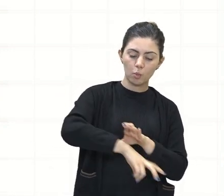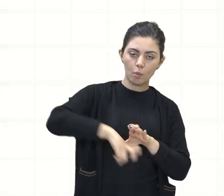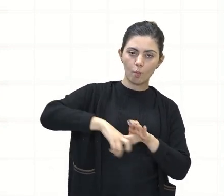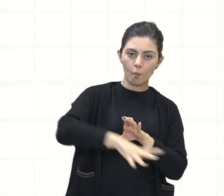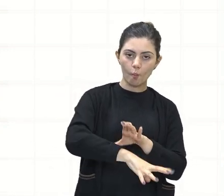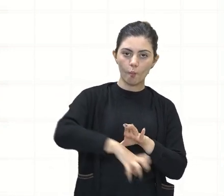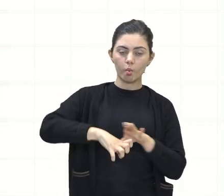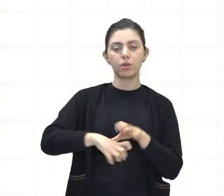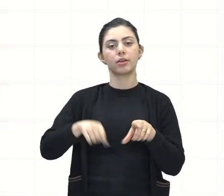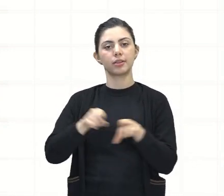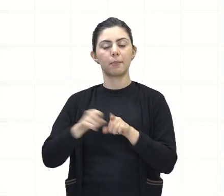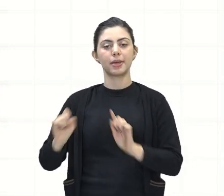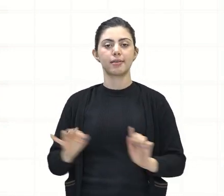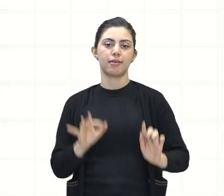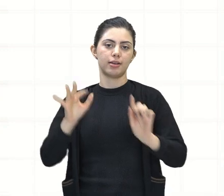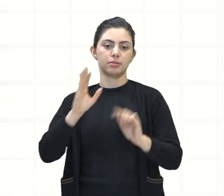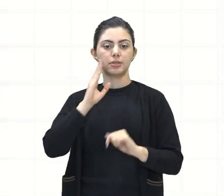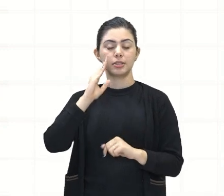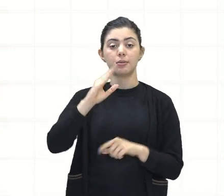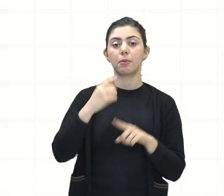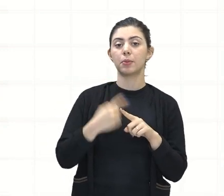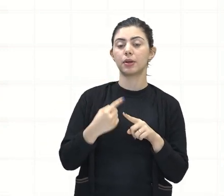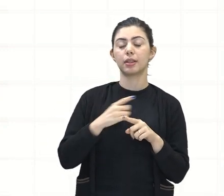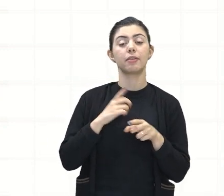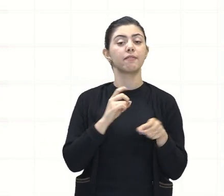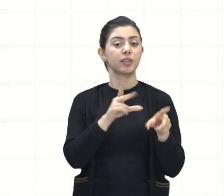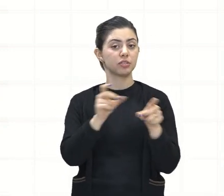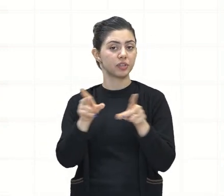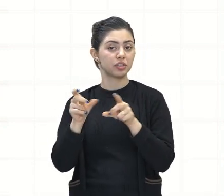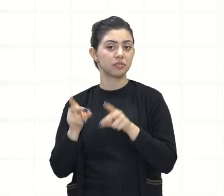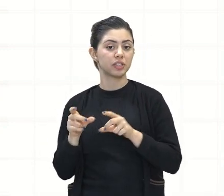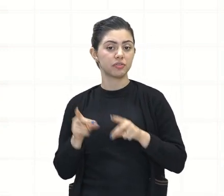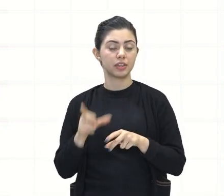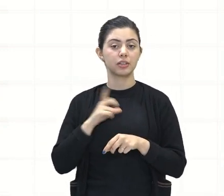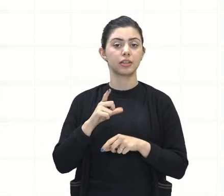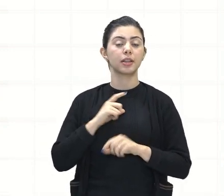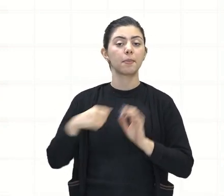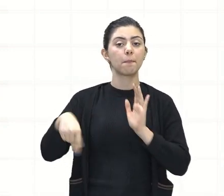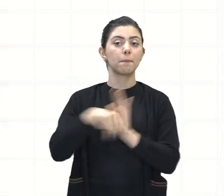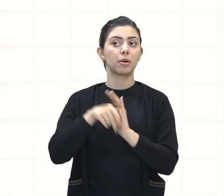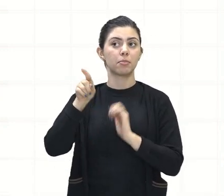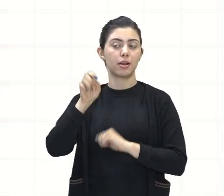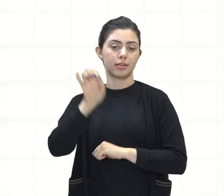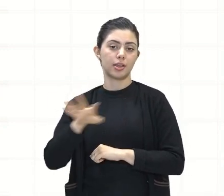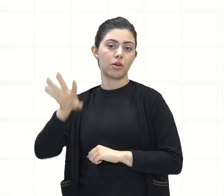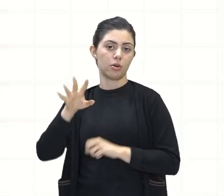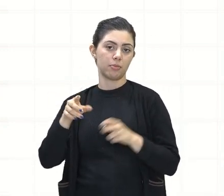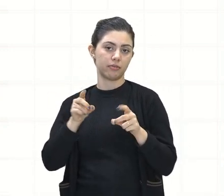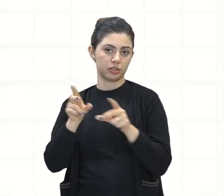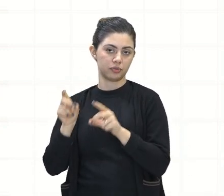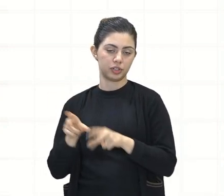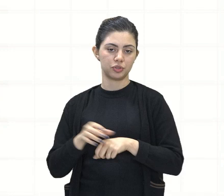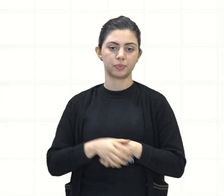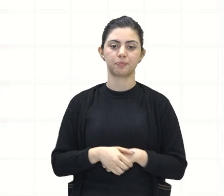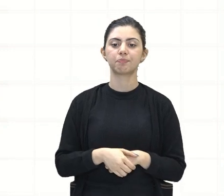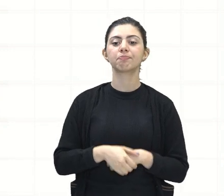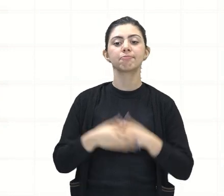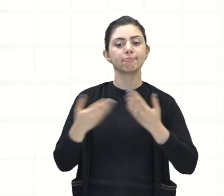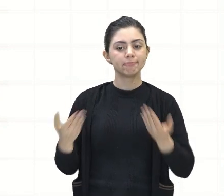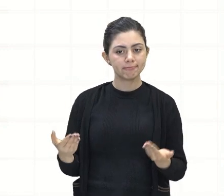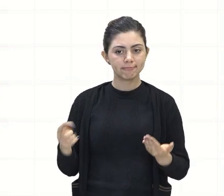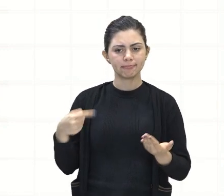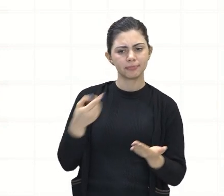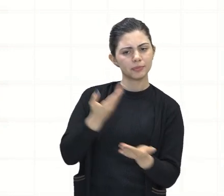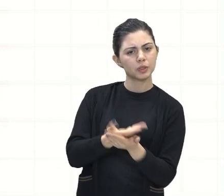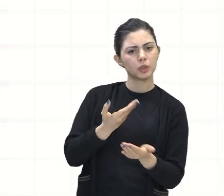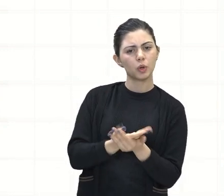especial porque fornece petróleo e gás natural para o continente europeu. E aí a gente entra na questão relacionada